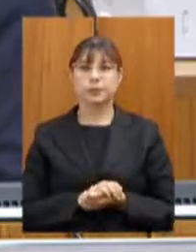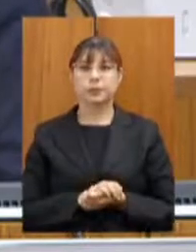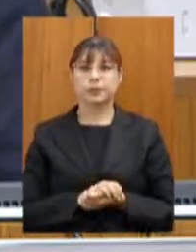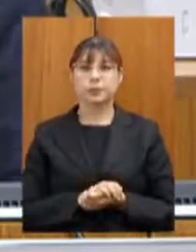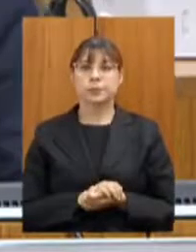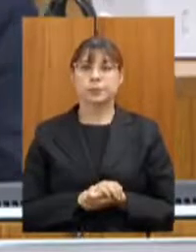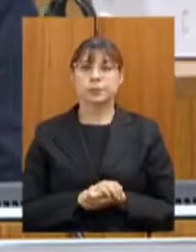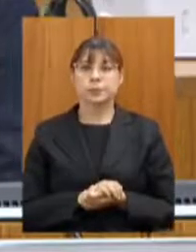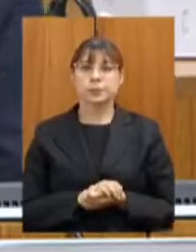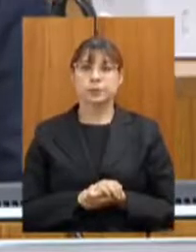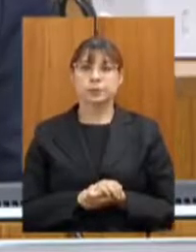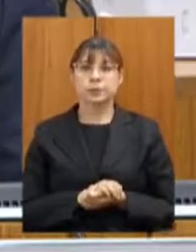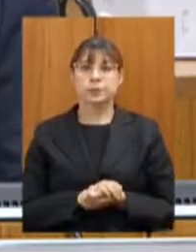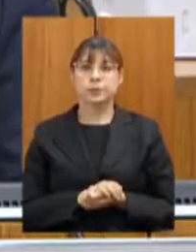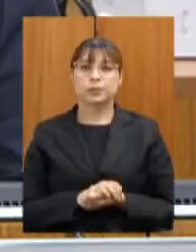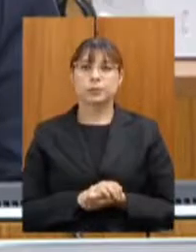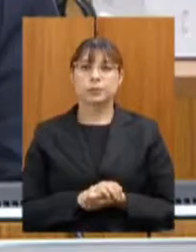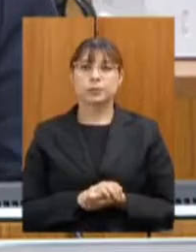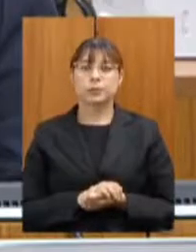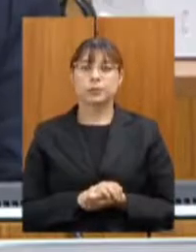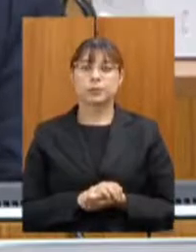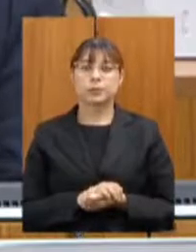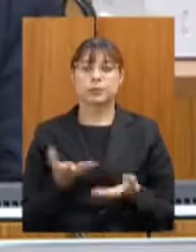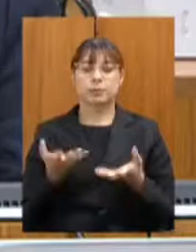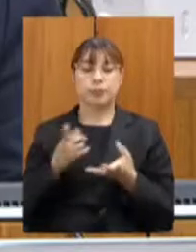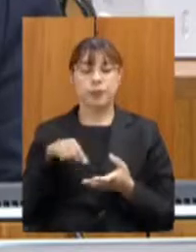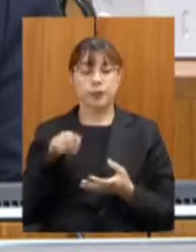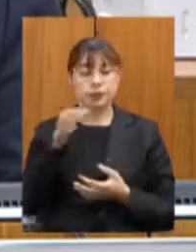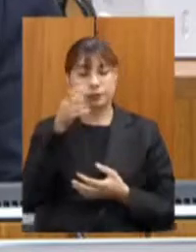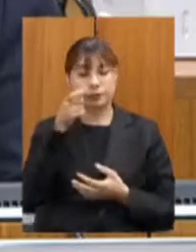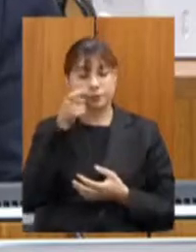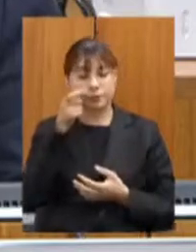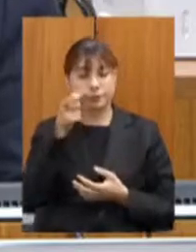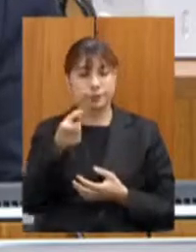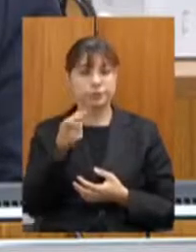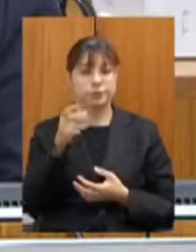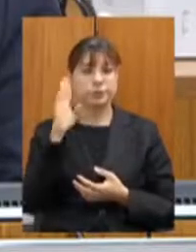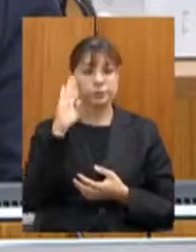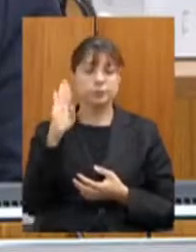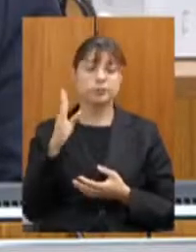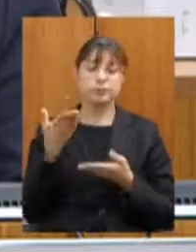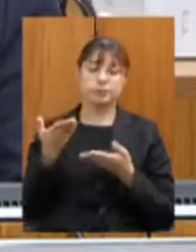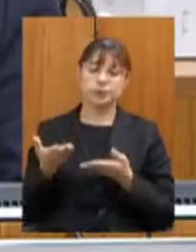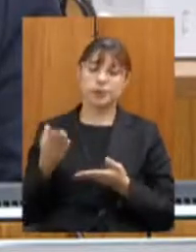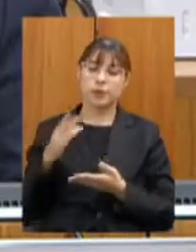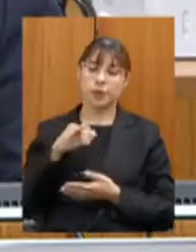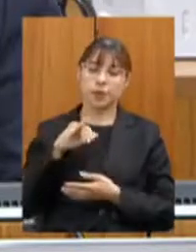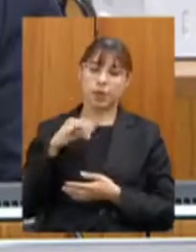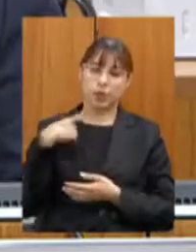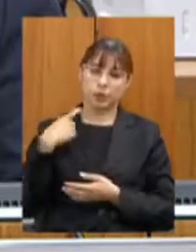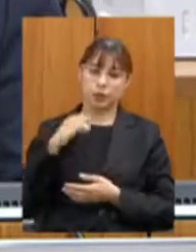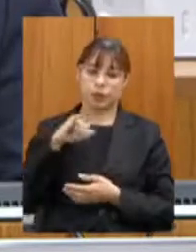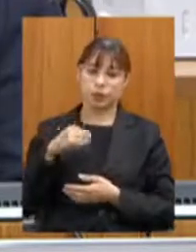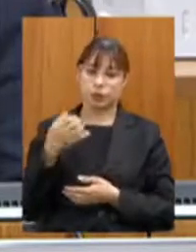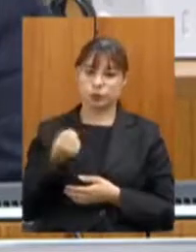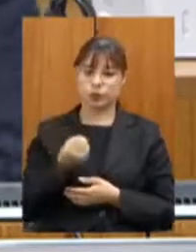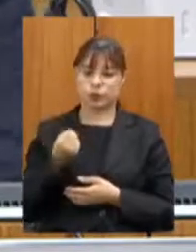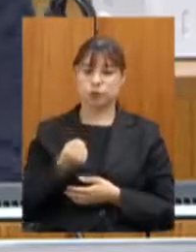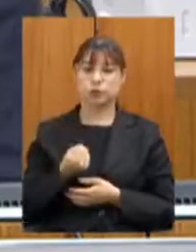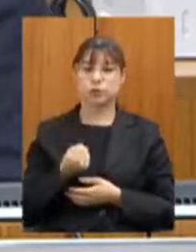O eu queria chamar a atenção, especialmente aqui, nosso deputado João Leite, que é